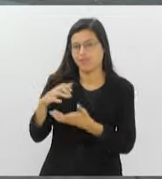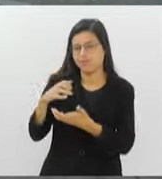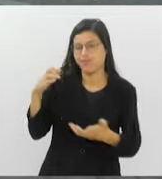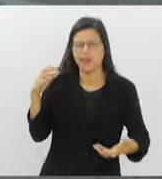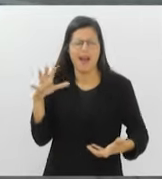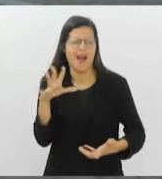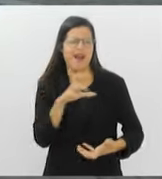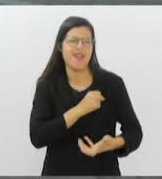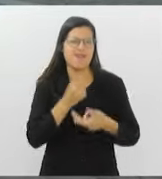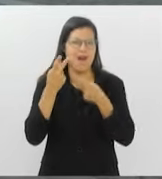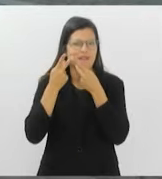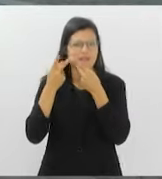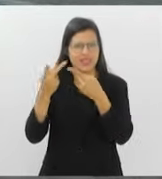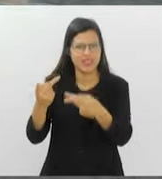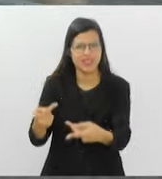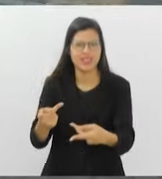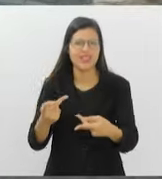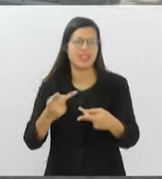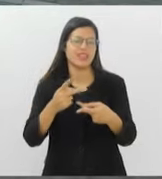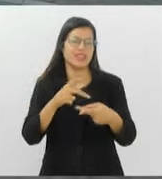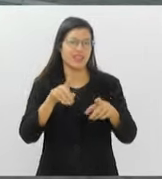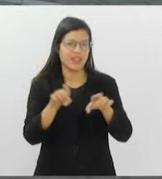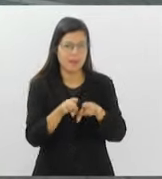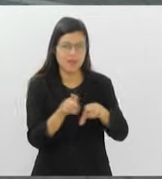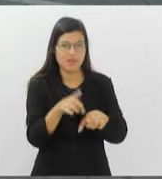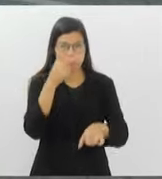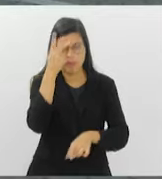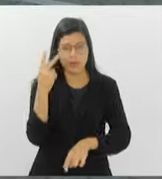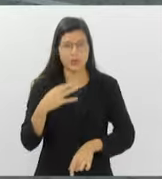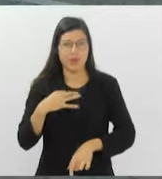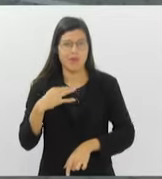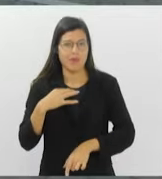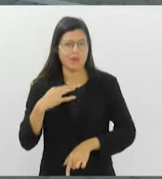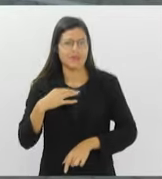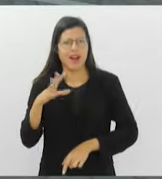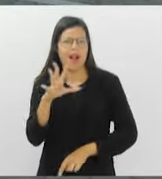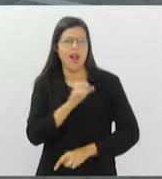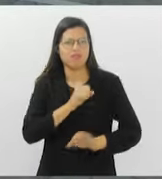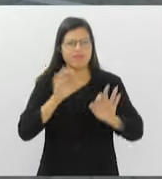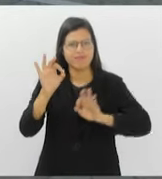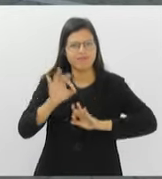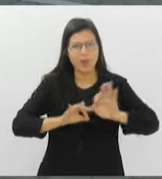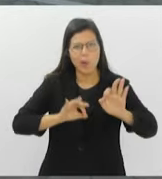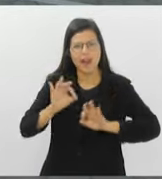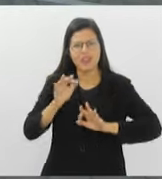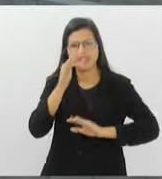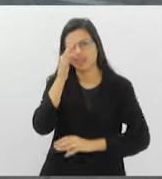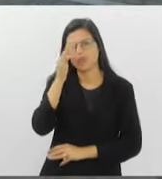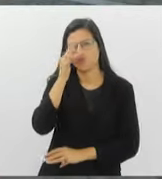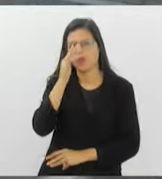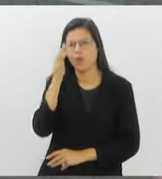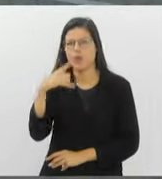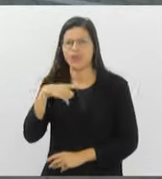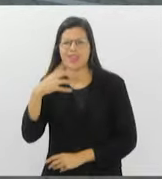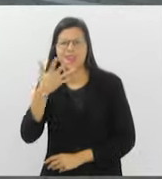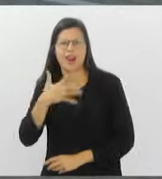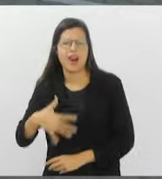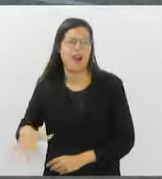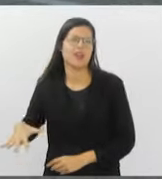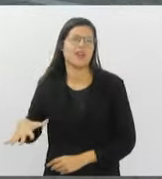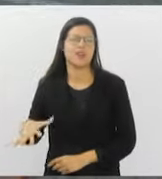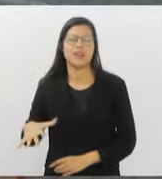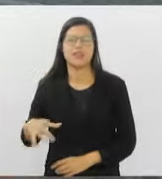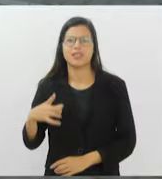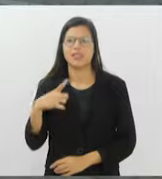os voluntários adoram confeccionar os buquês. É uma harmonia, tem várias faixas etárias, tem crianças, tem uma